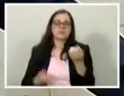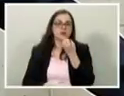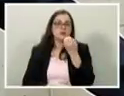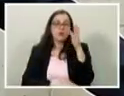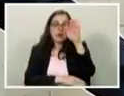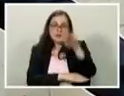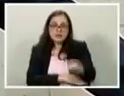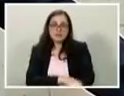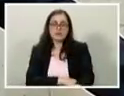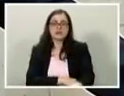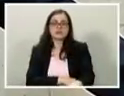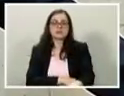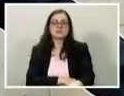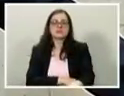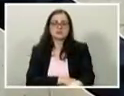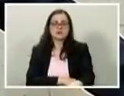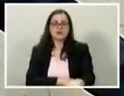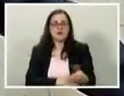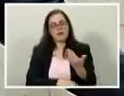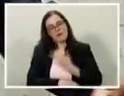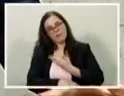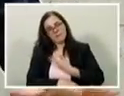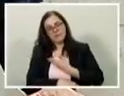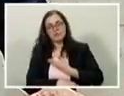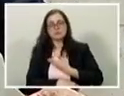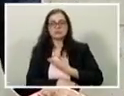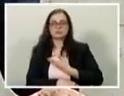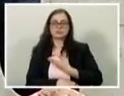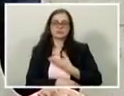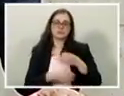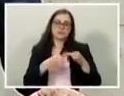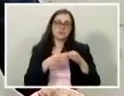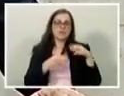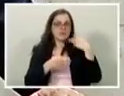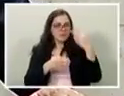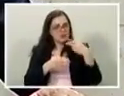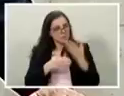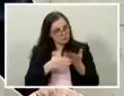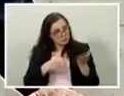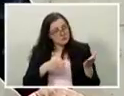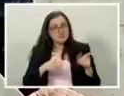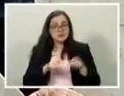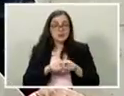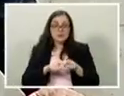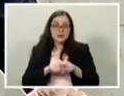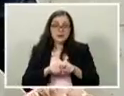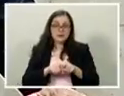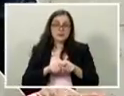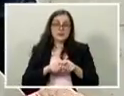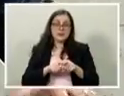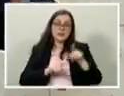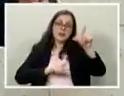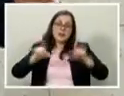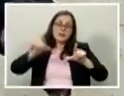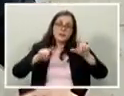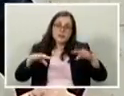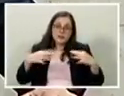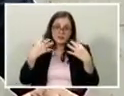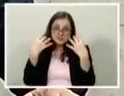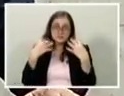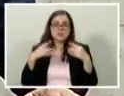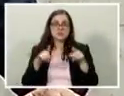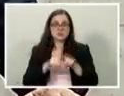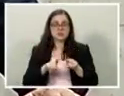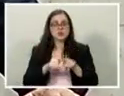aos nossos amigos aqui, aos vereadores, àquele que nos acompanha pela TV Câmara, pelo Diário